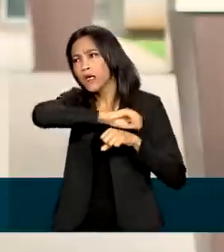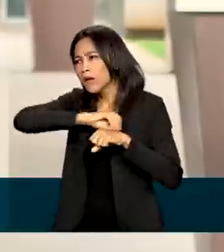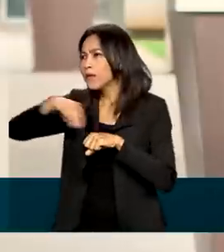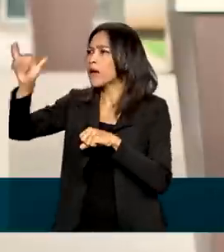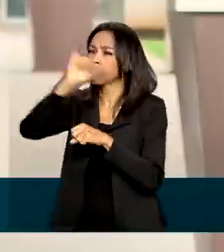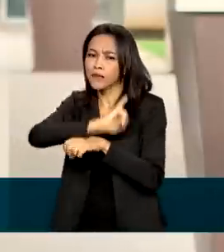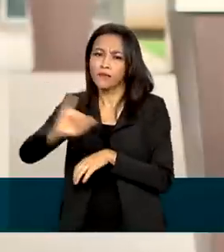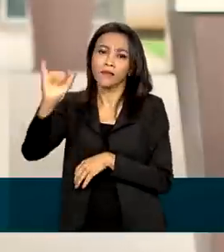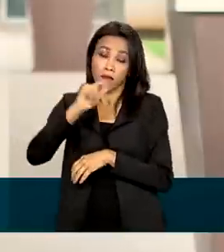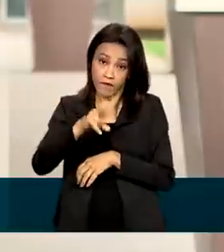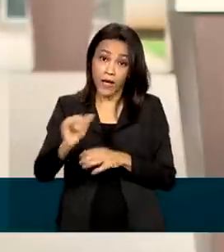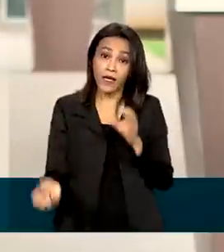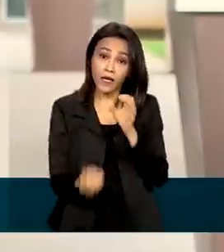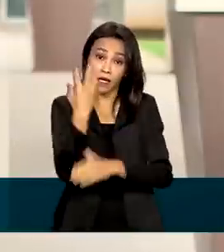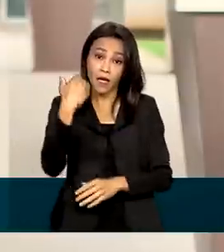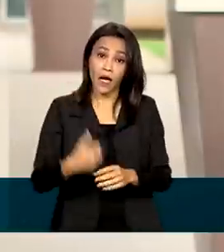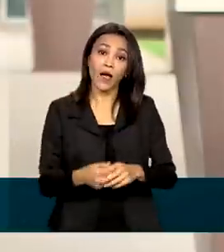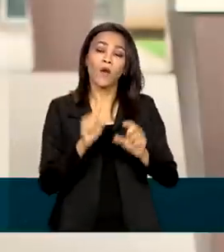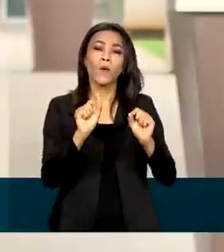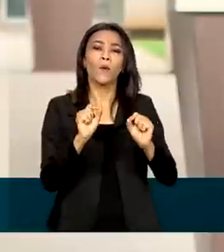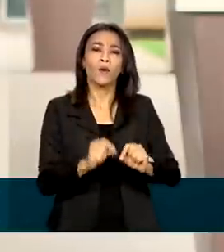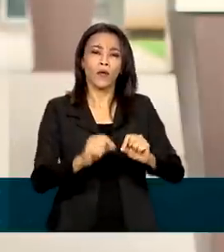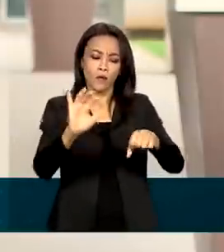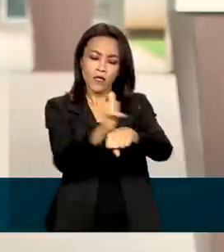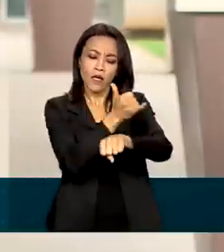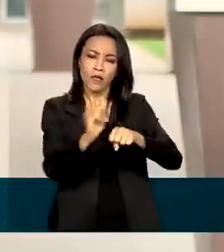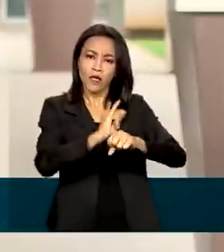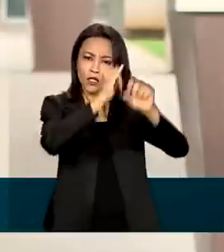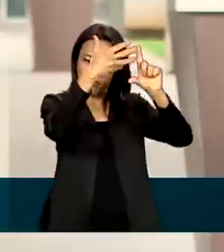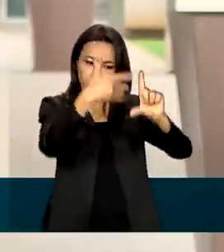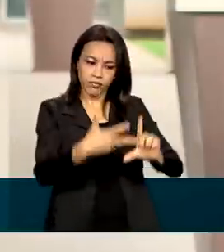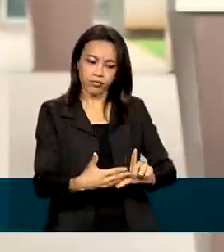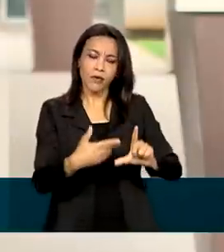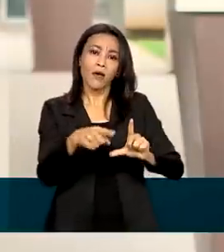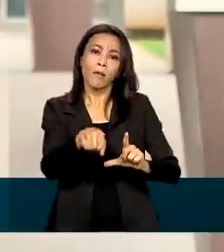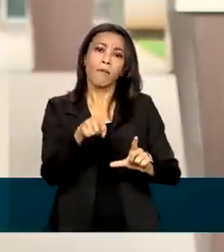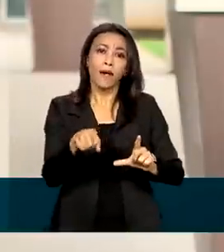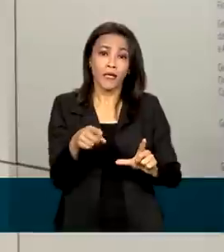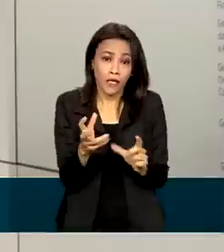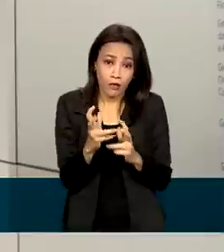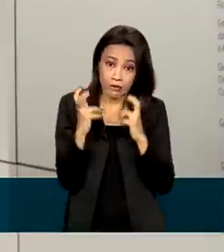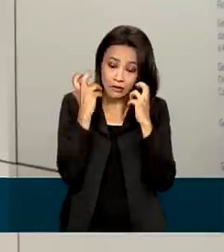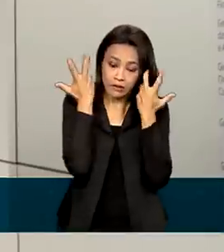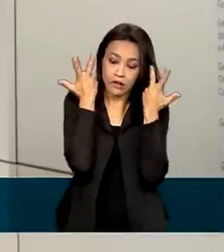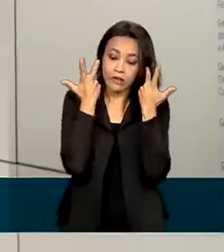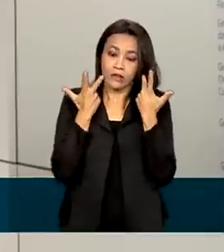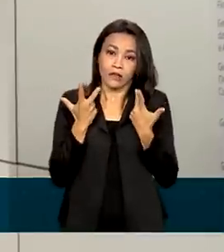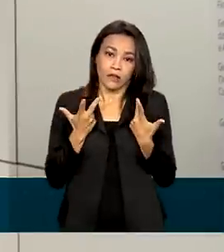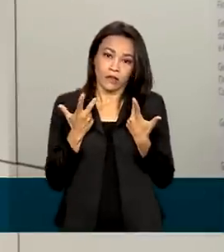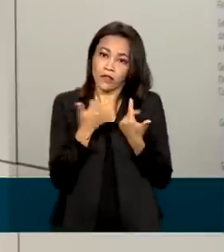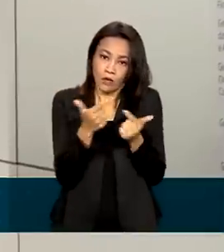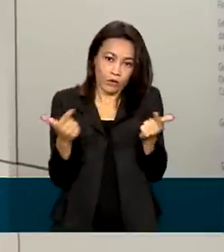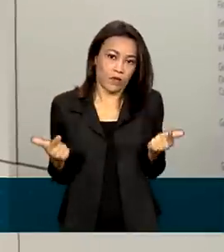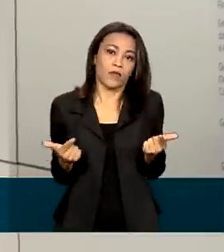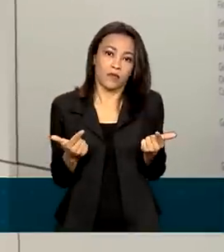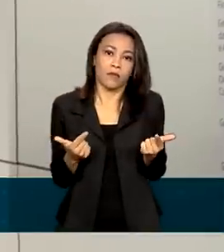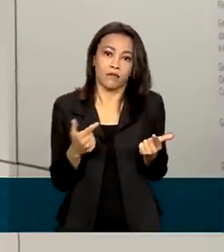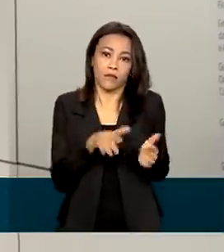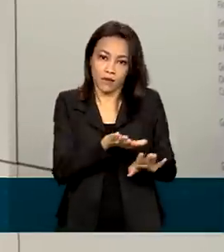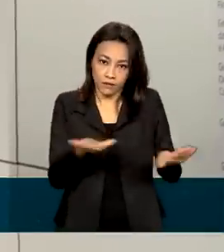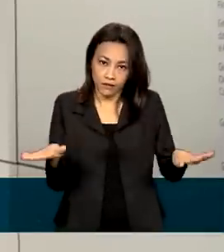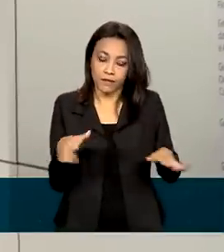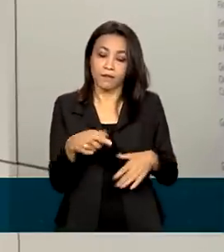serão criados canais para que os alunos possam fazer as denúncias sem constrangimento. Essa medida provisória, ela nasce de uma experiência